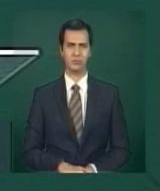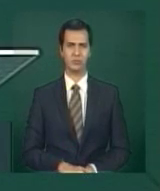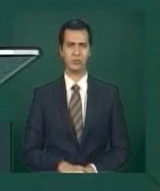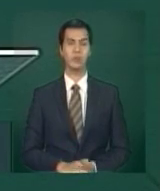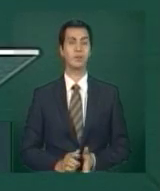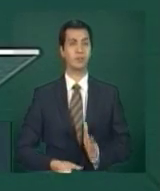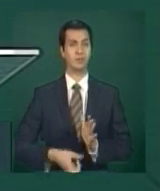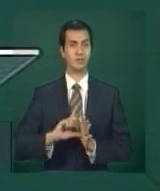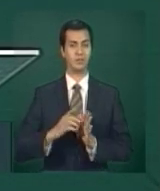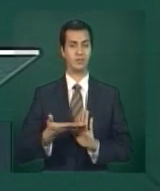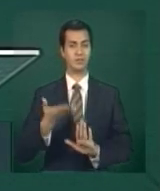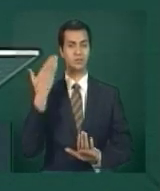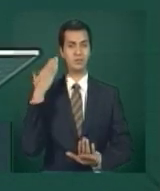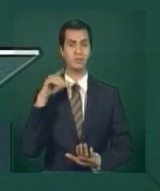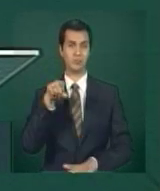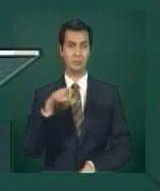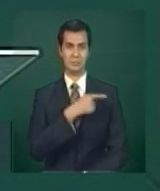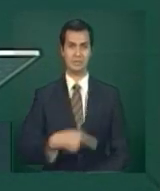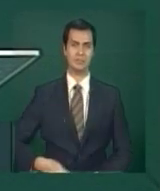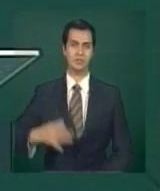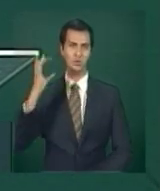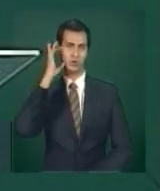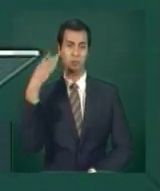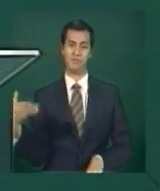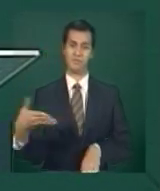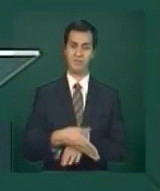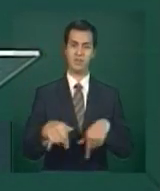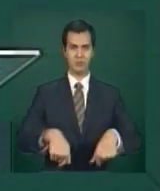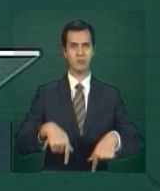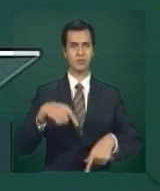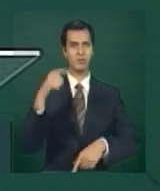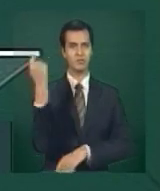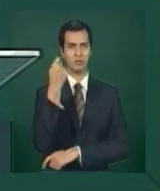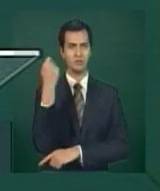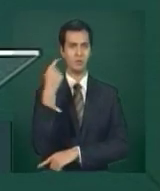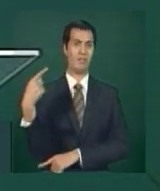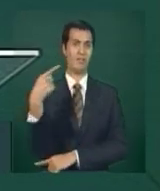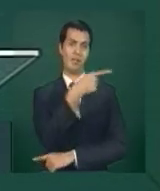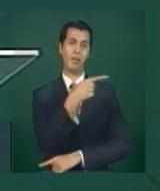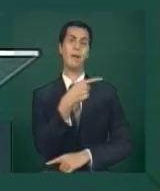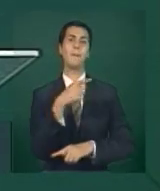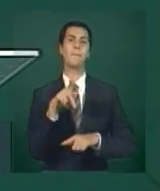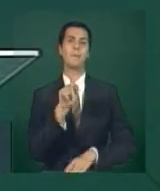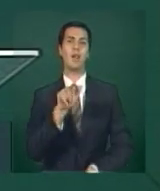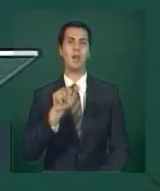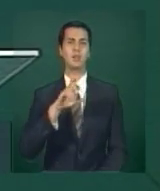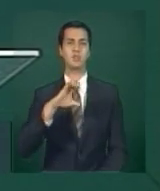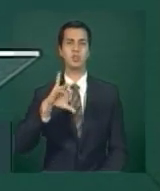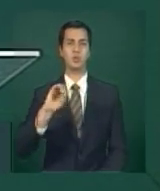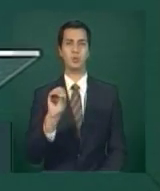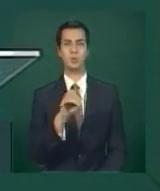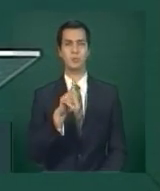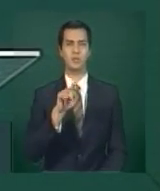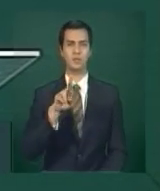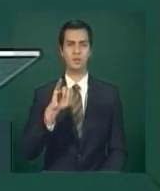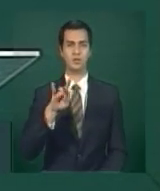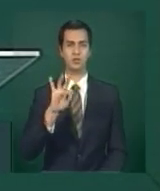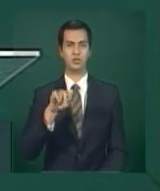esteve aqui no Rio Grande do Sul, lá no Palácio Piratini. Volte, Presidente Dilma.